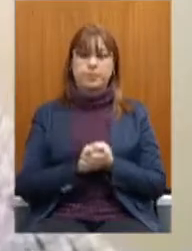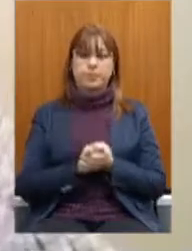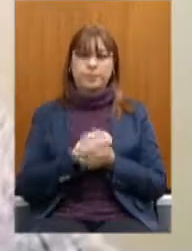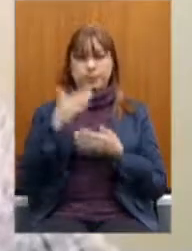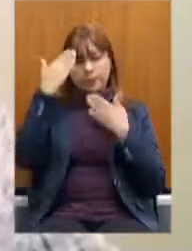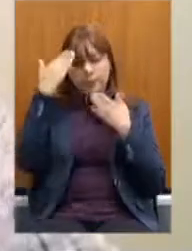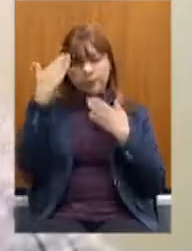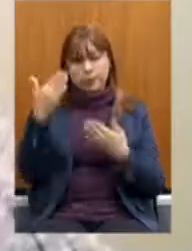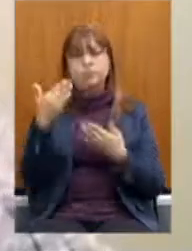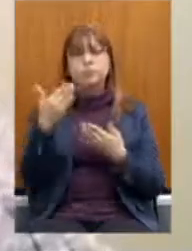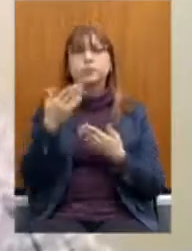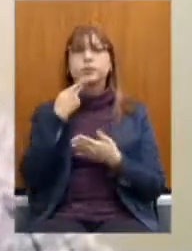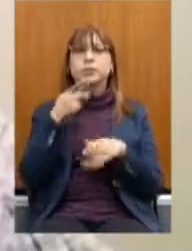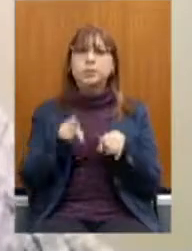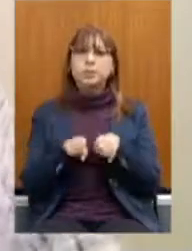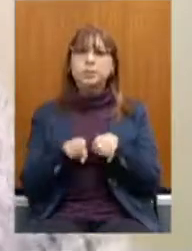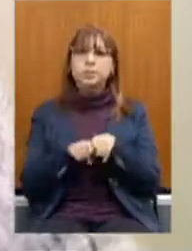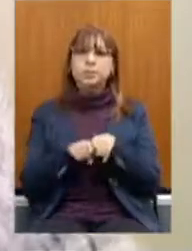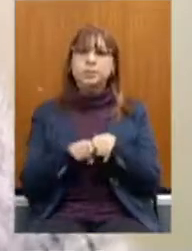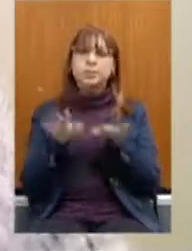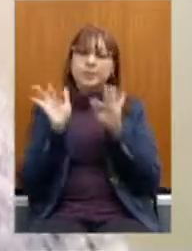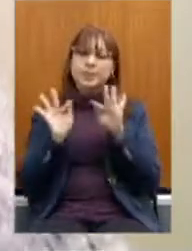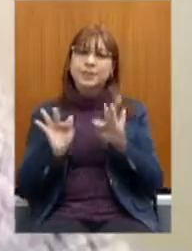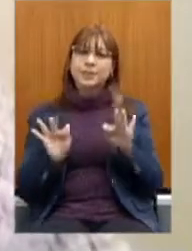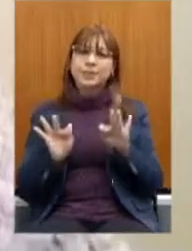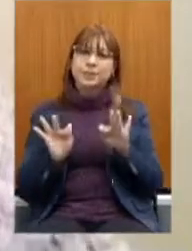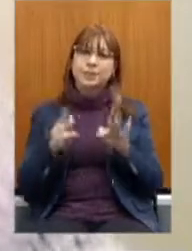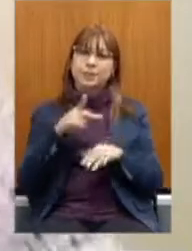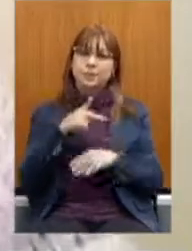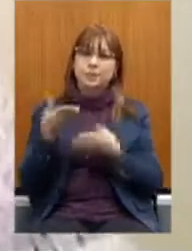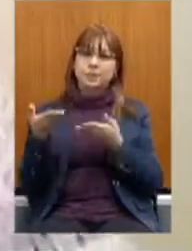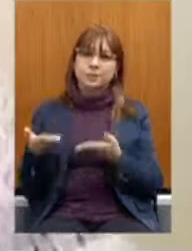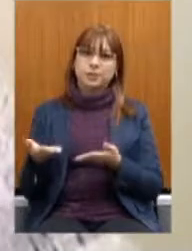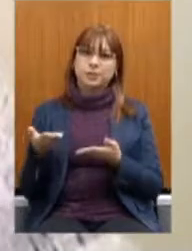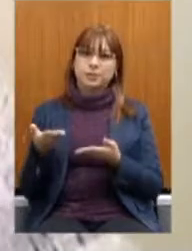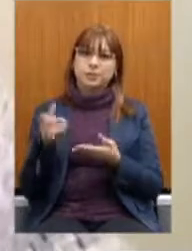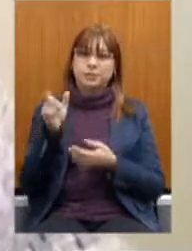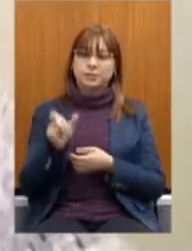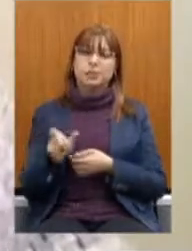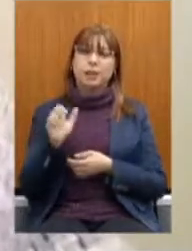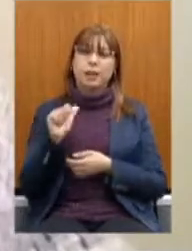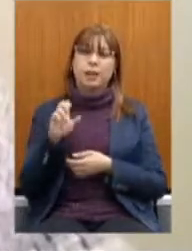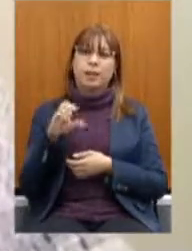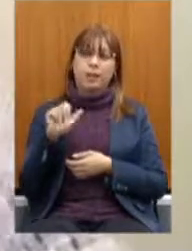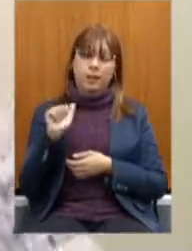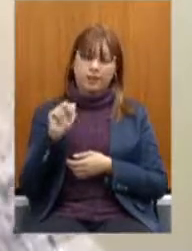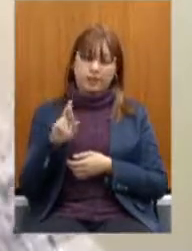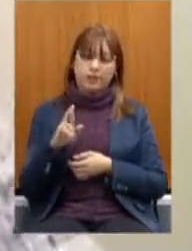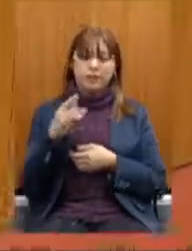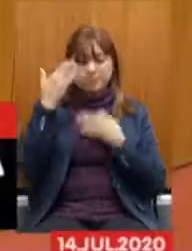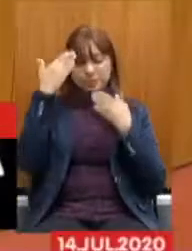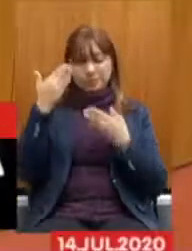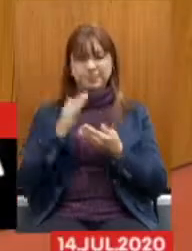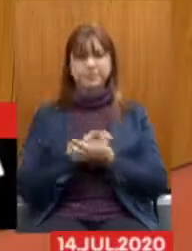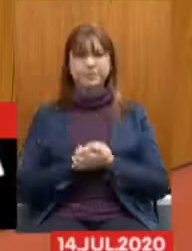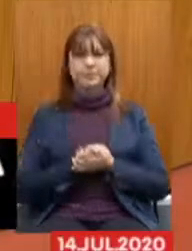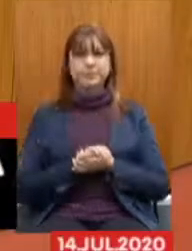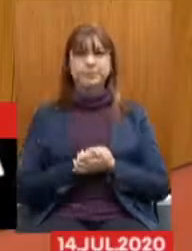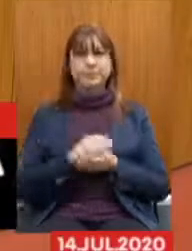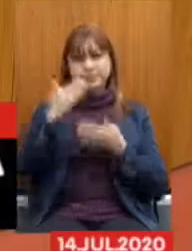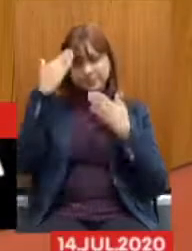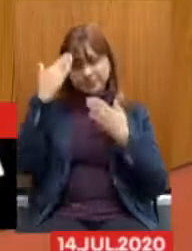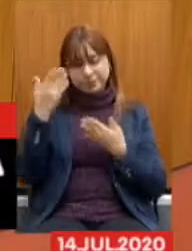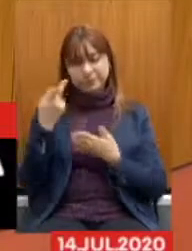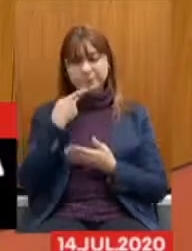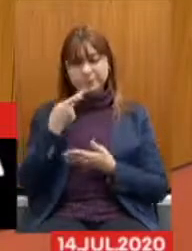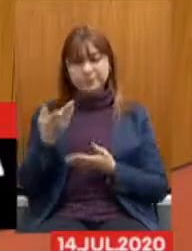agradecer e dizer também felicidade de estar sendo presidida pelo senhor nesse momento. Muito obrigada. Agradeço